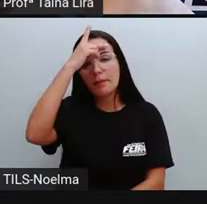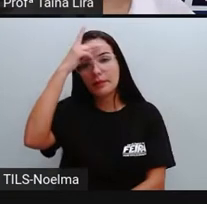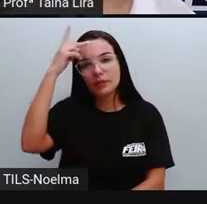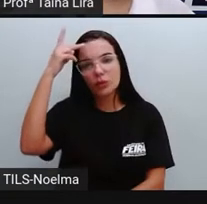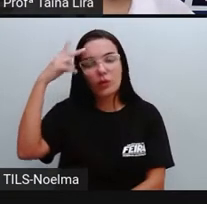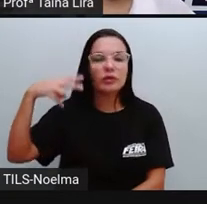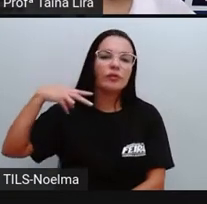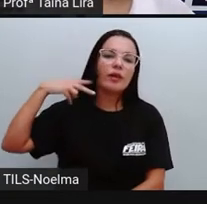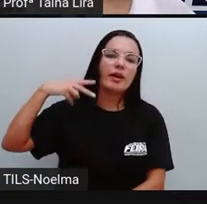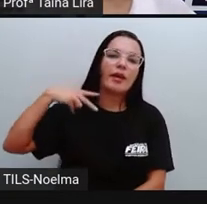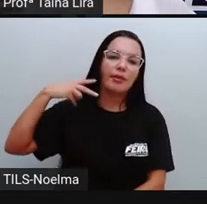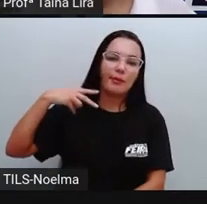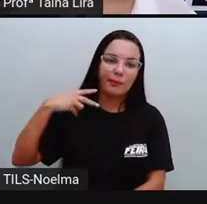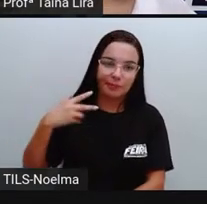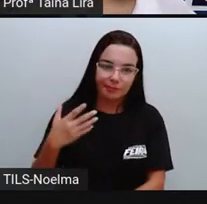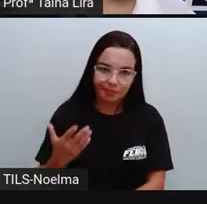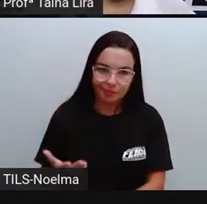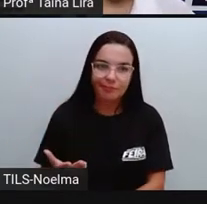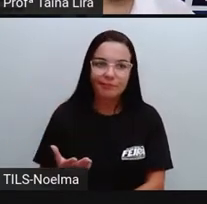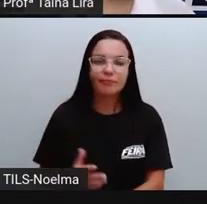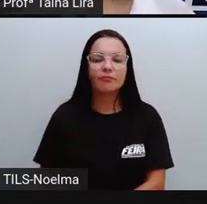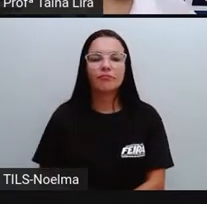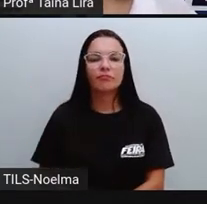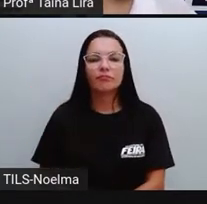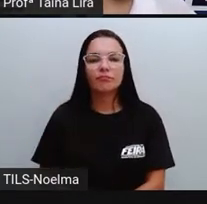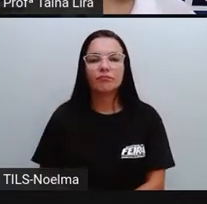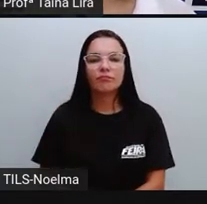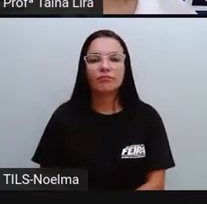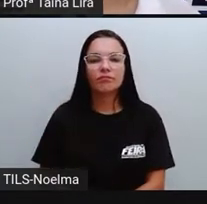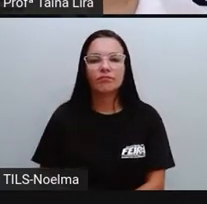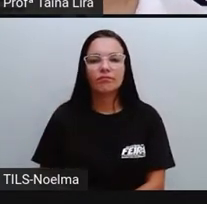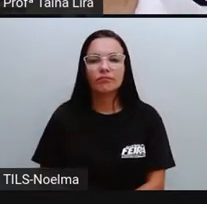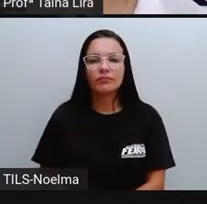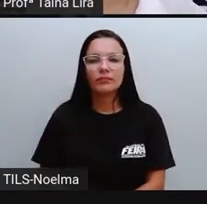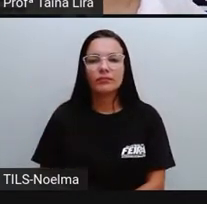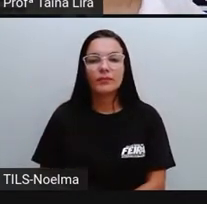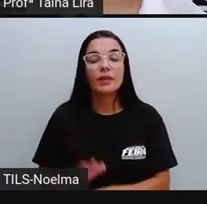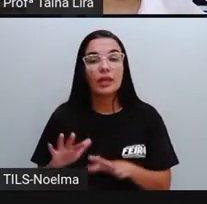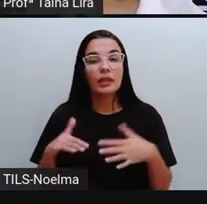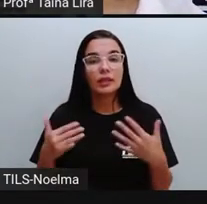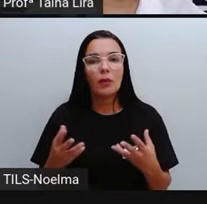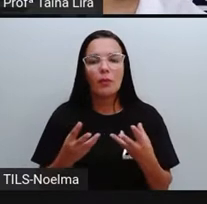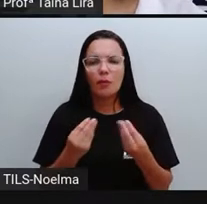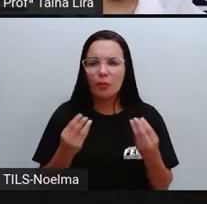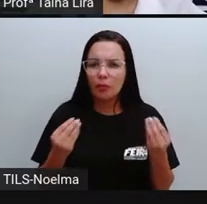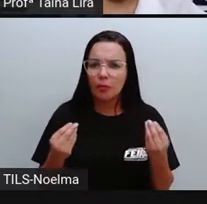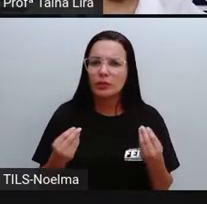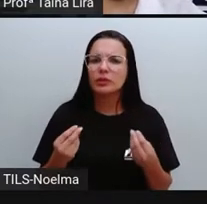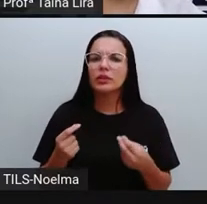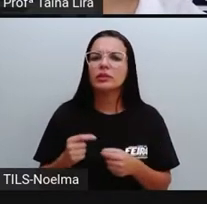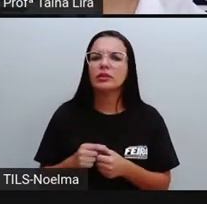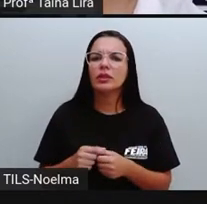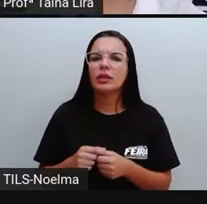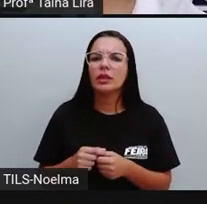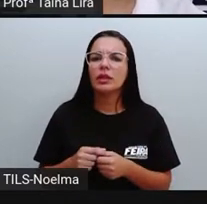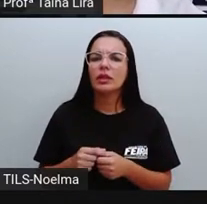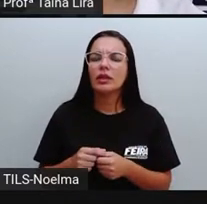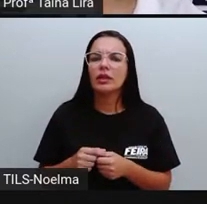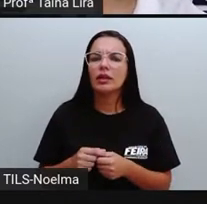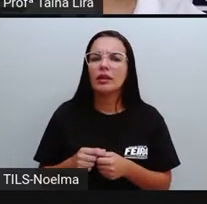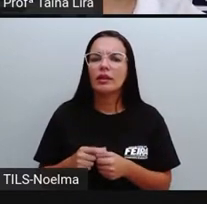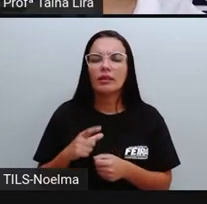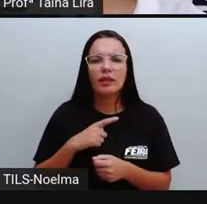do nome desse vereador, quem teria sido esse vereador, tá bom? Por diversas vezes, as sessões também foram